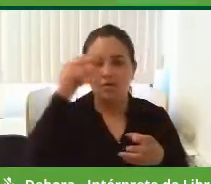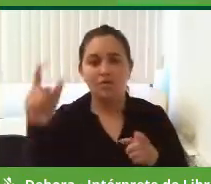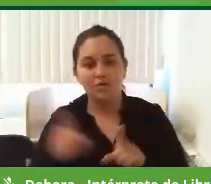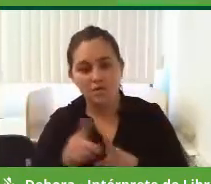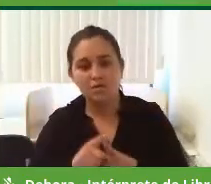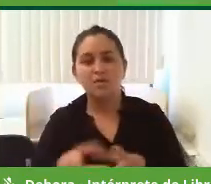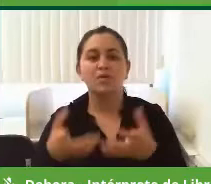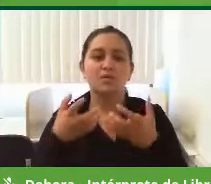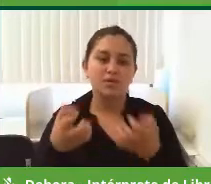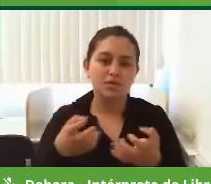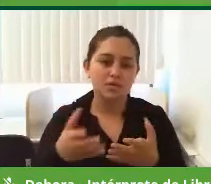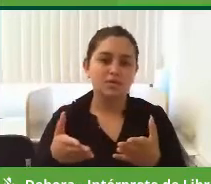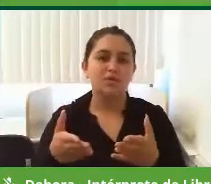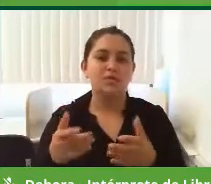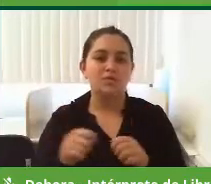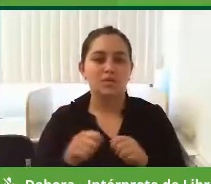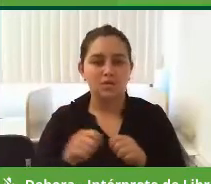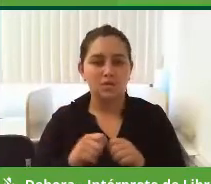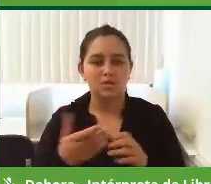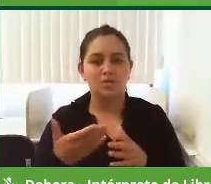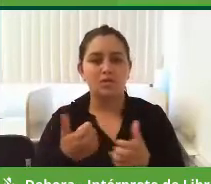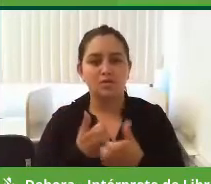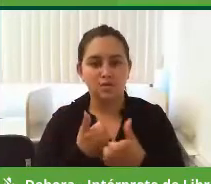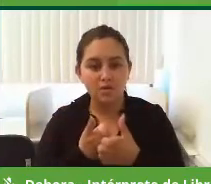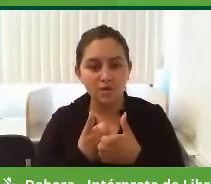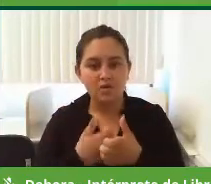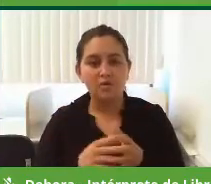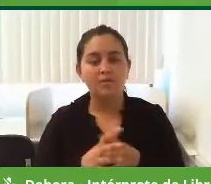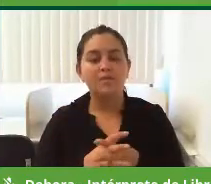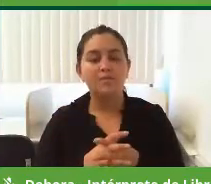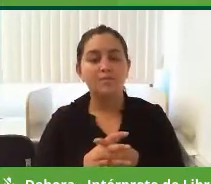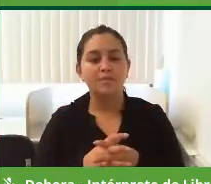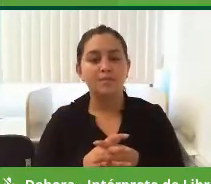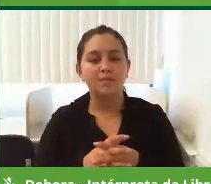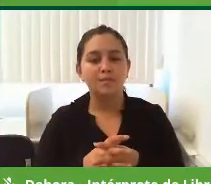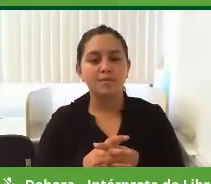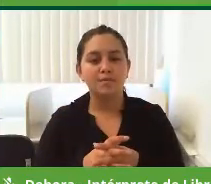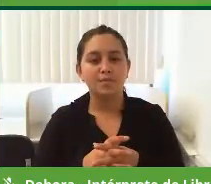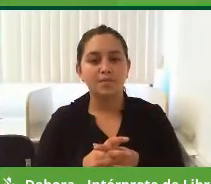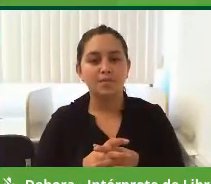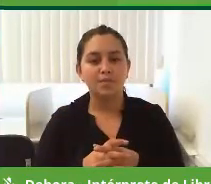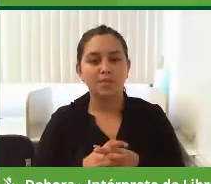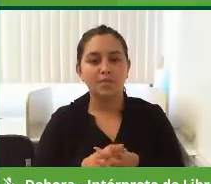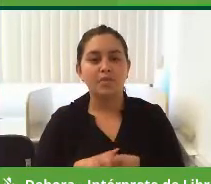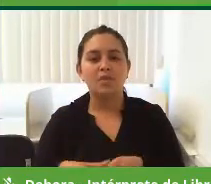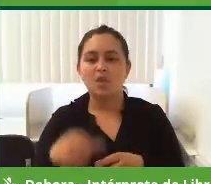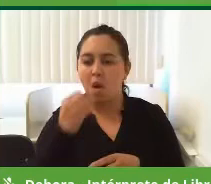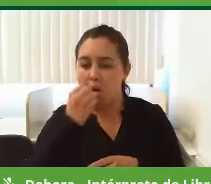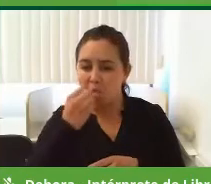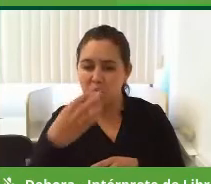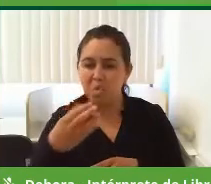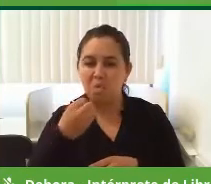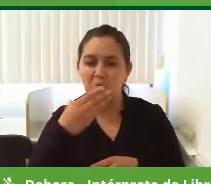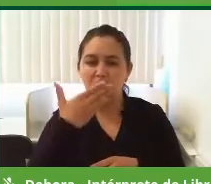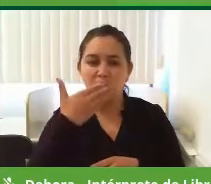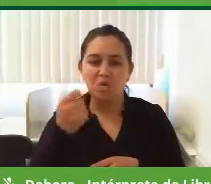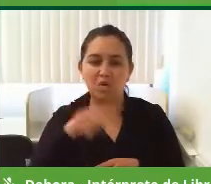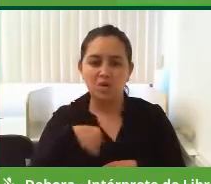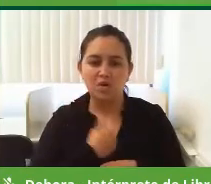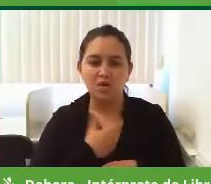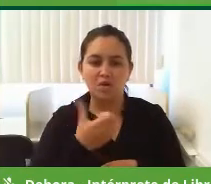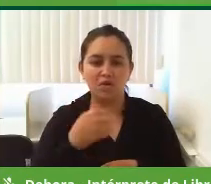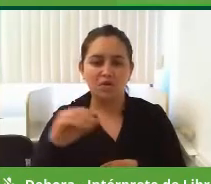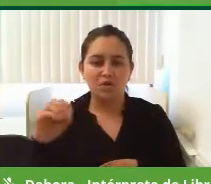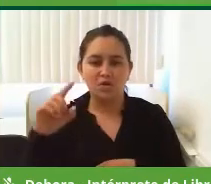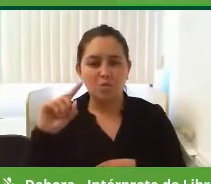aceitou o meu pedido, fizemos aqui no Mato Preto, aqui, mas um posto de saúde de primeiro mundo, nós estamos 600 mil reais